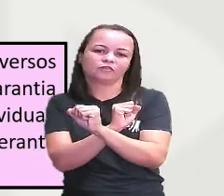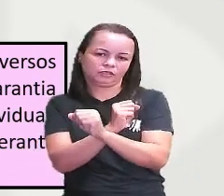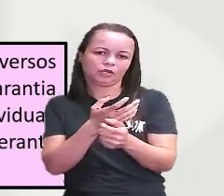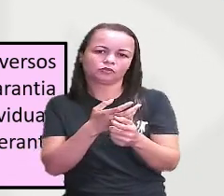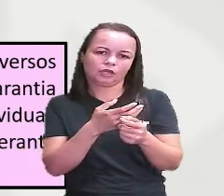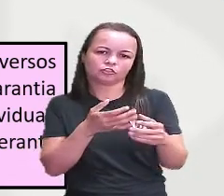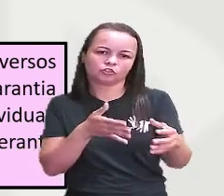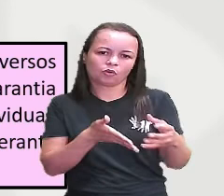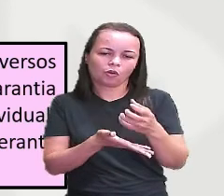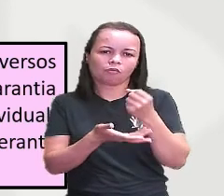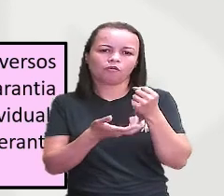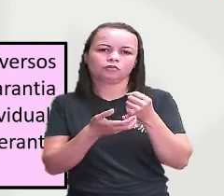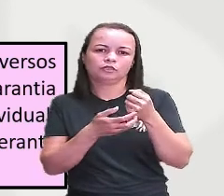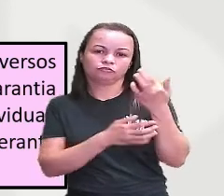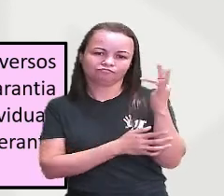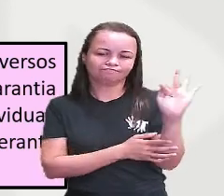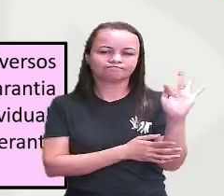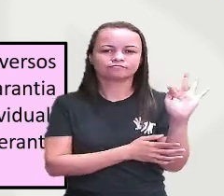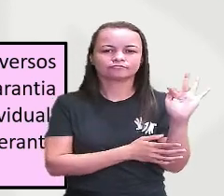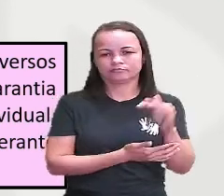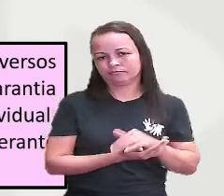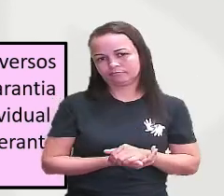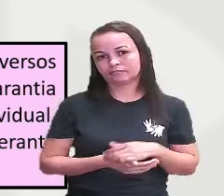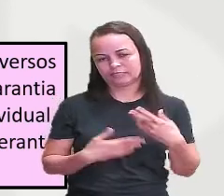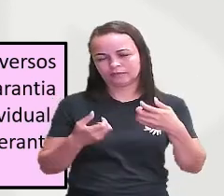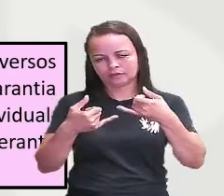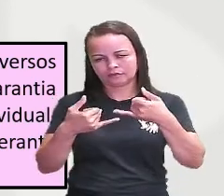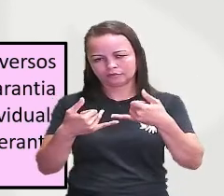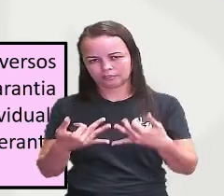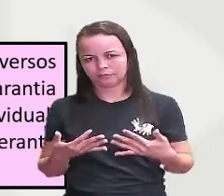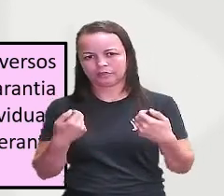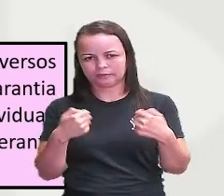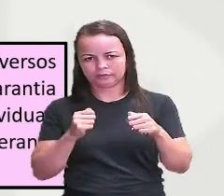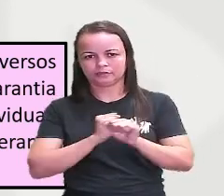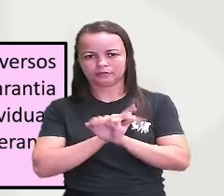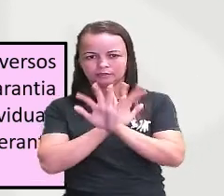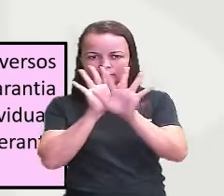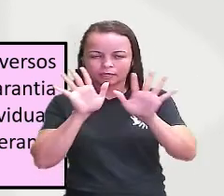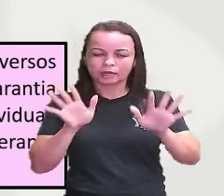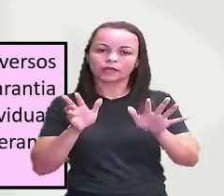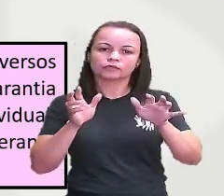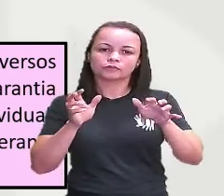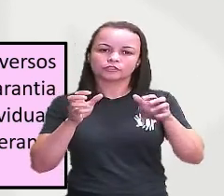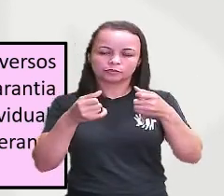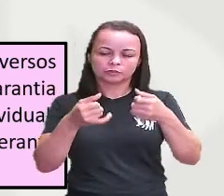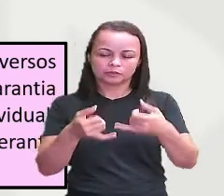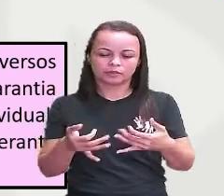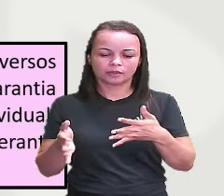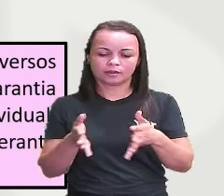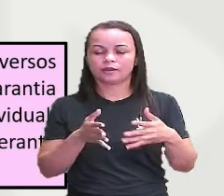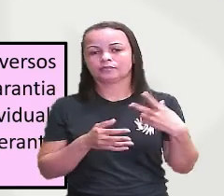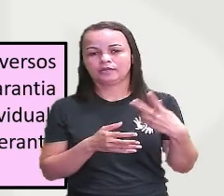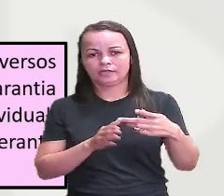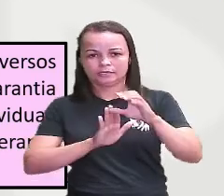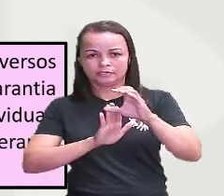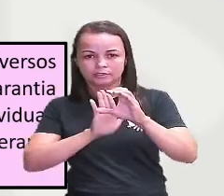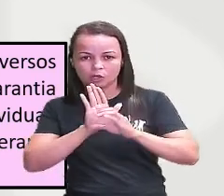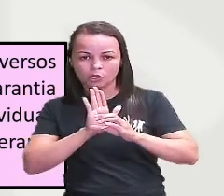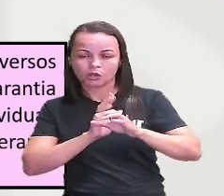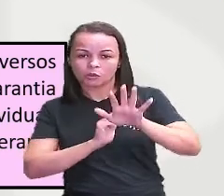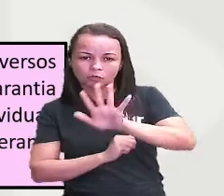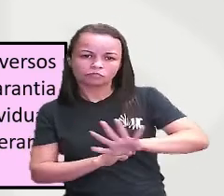francesas óbvio que a gente tem que mencionar isso mas de um modo em geral esse código